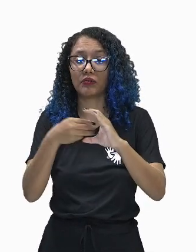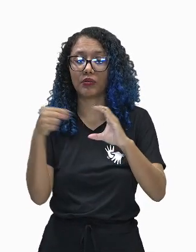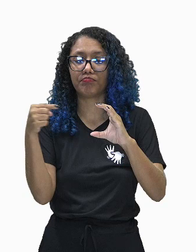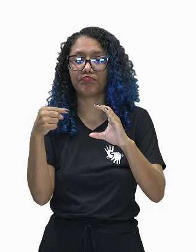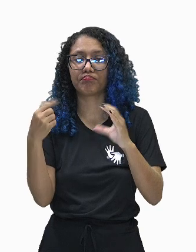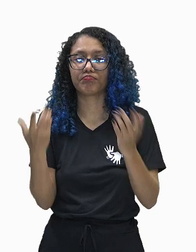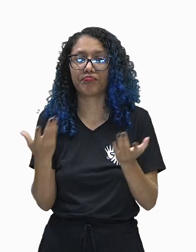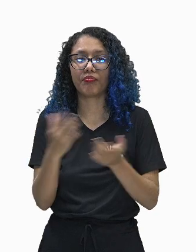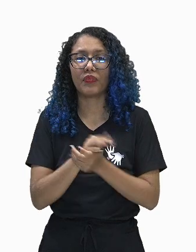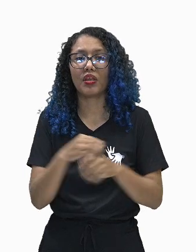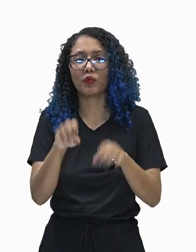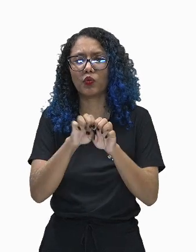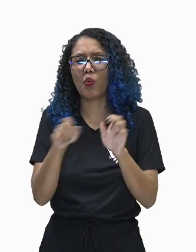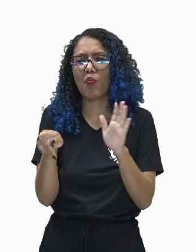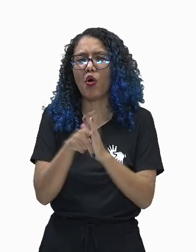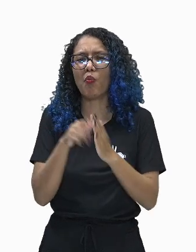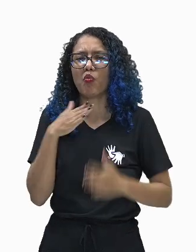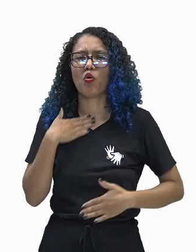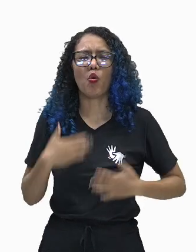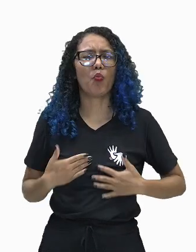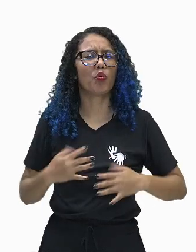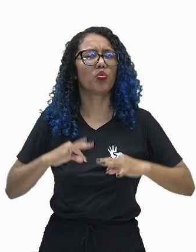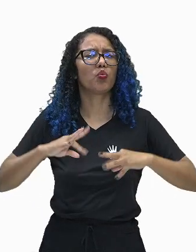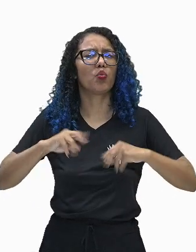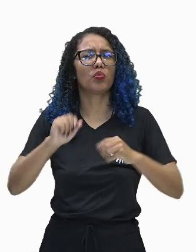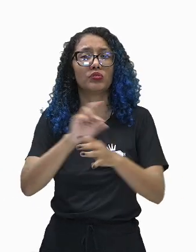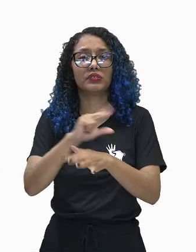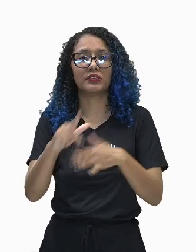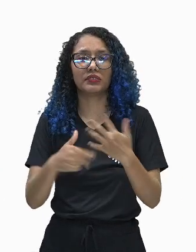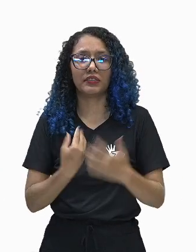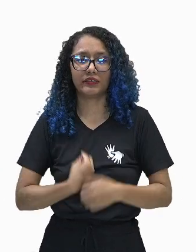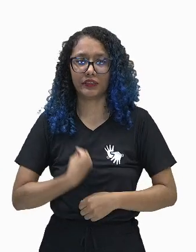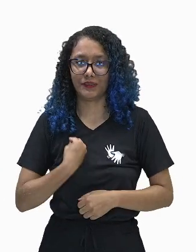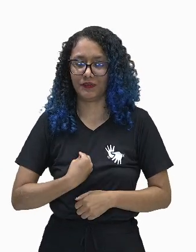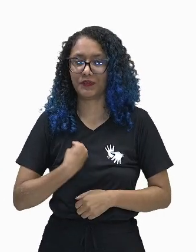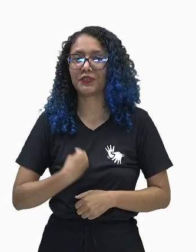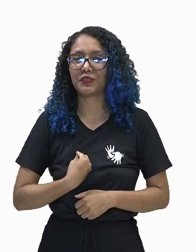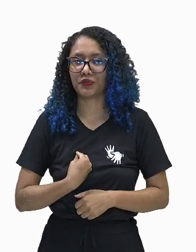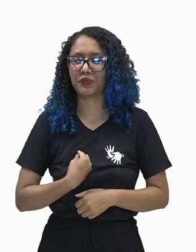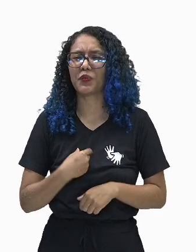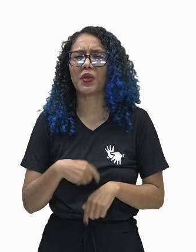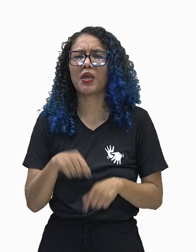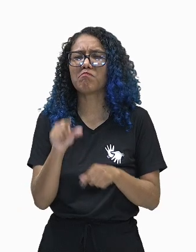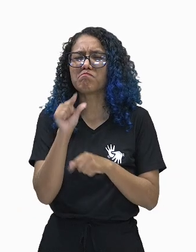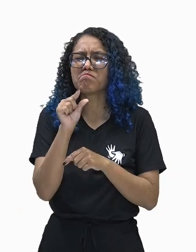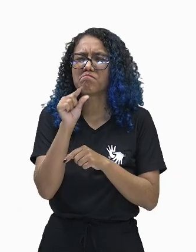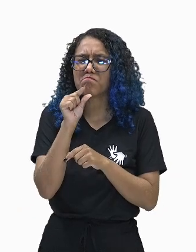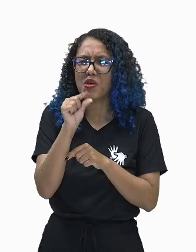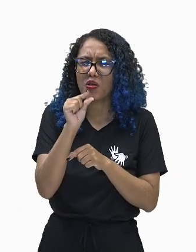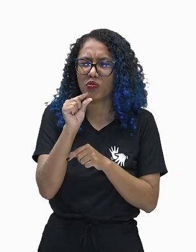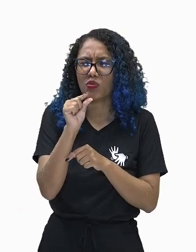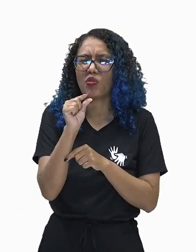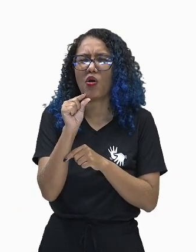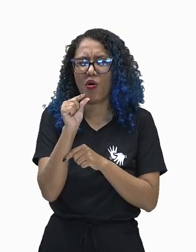de todos os seres vivos. Elas são consideradas as menores unidades estruturais e também